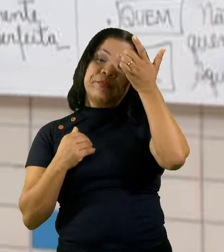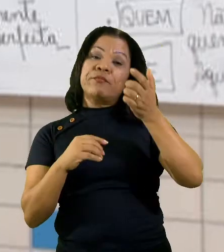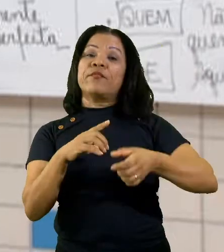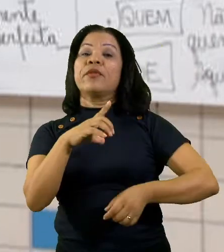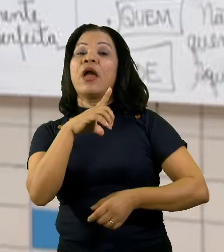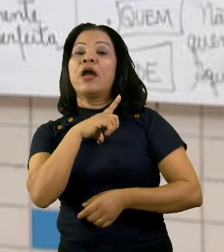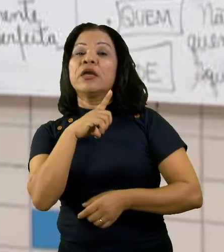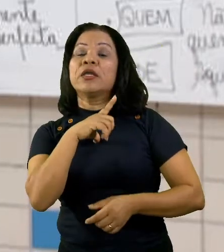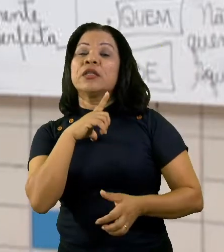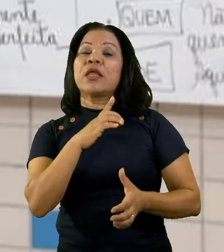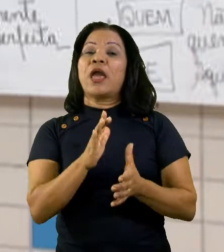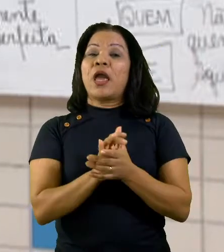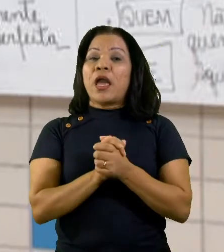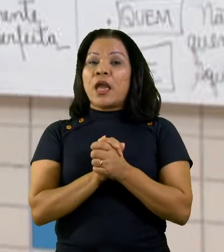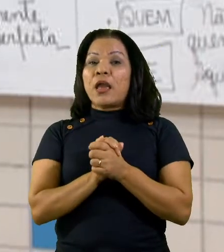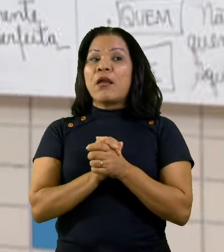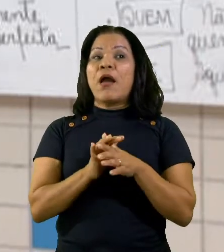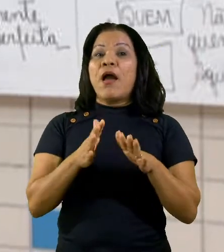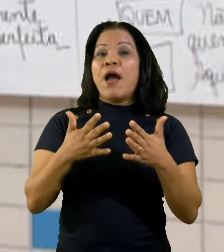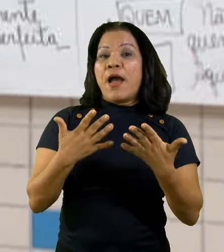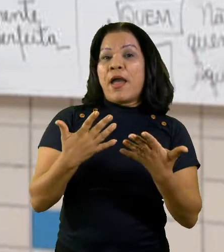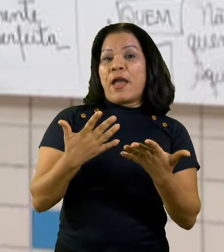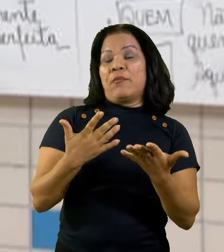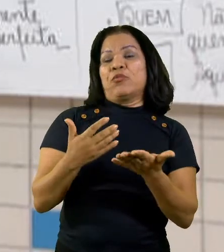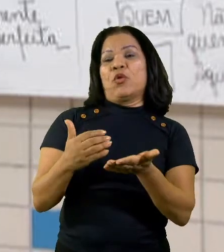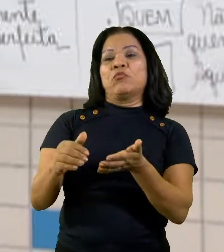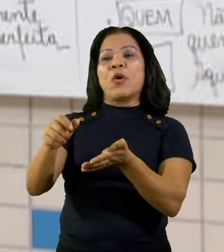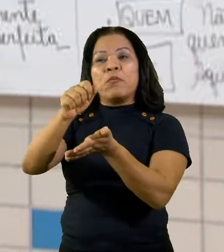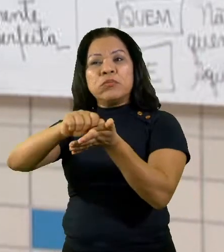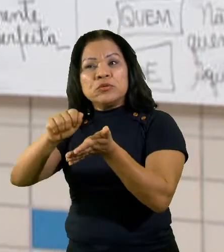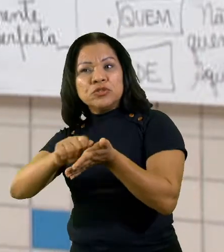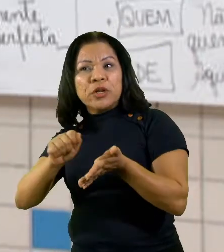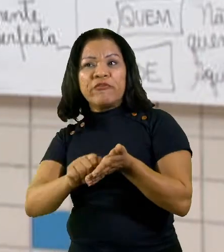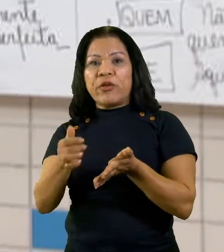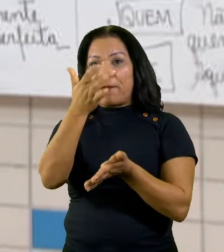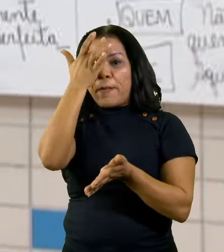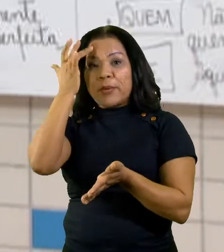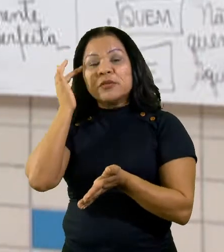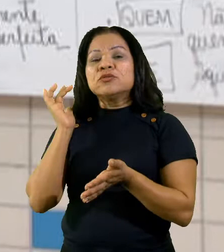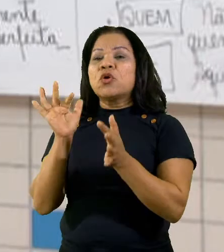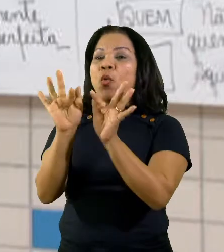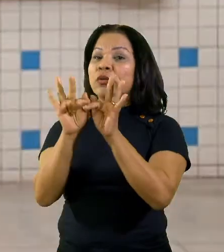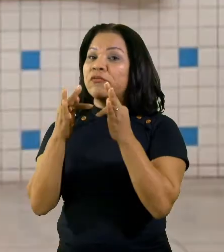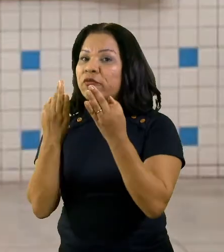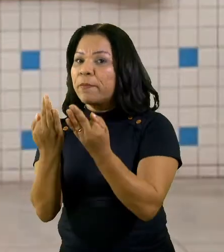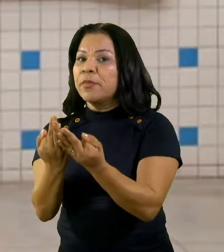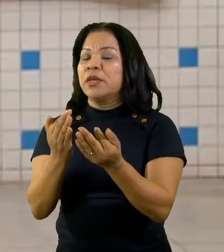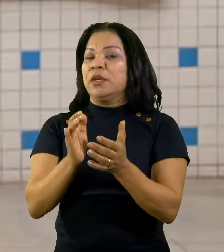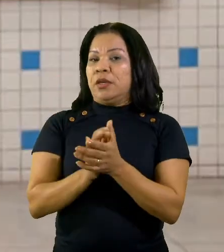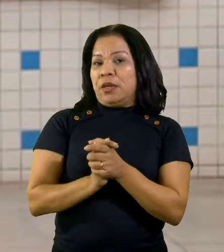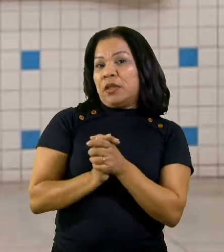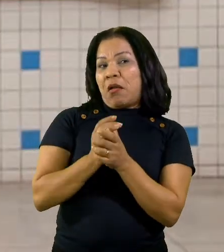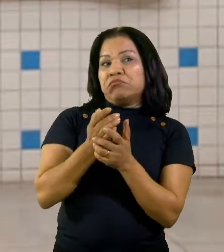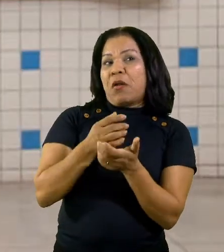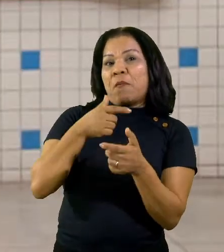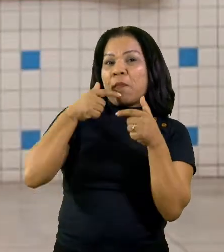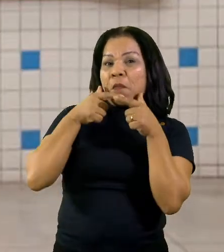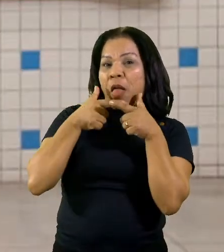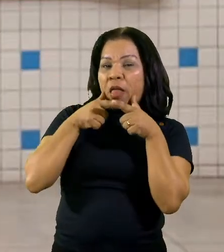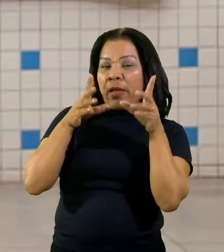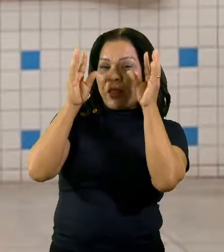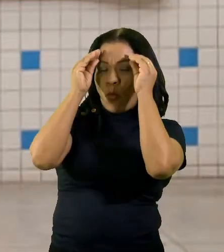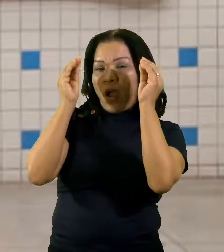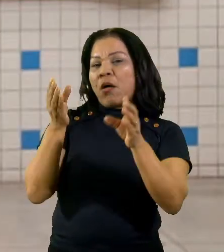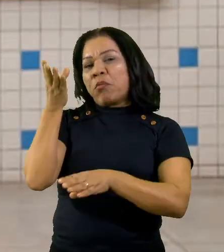escrevíamos para alguém da família, algum amigo. Então, tinha uma linguagem informal. Lembre-se que a carta